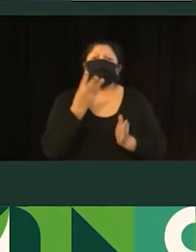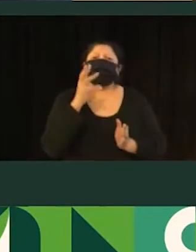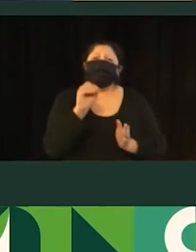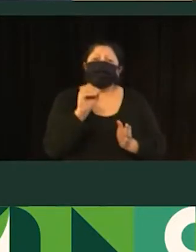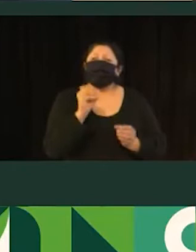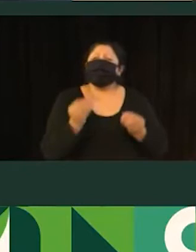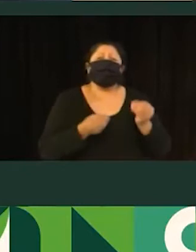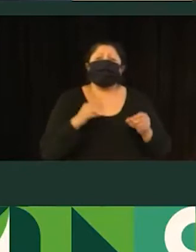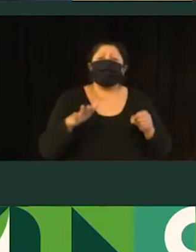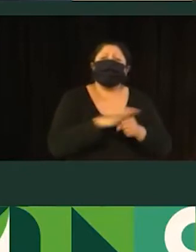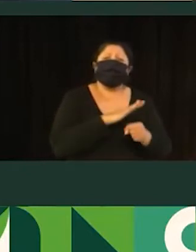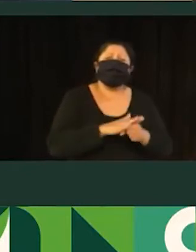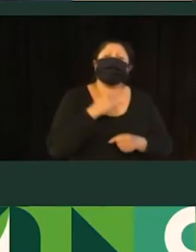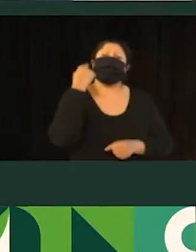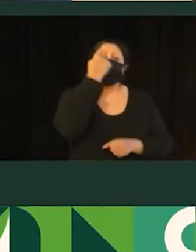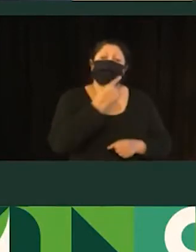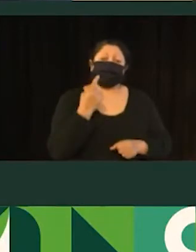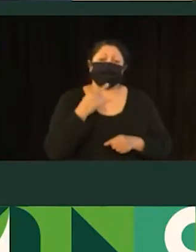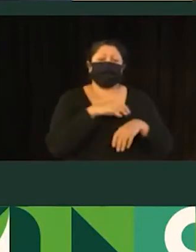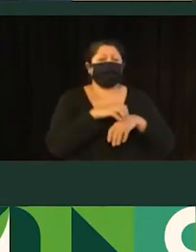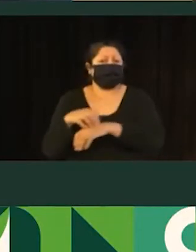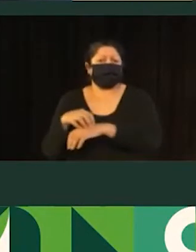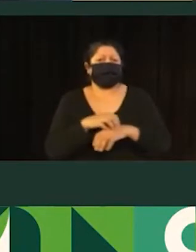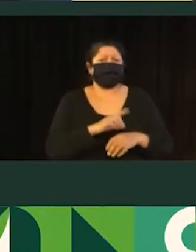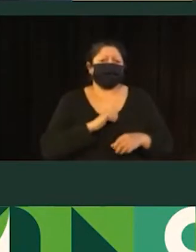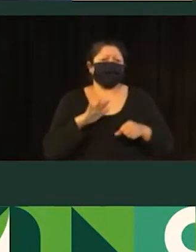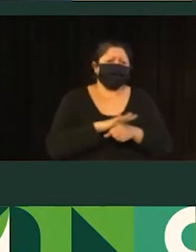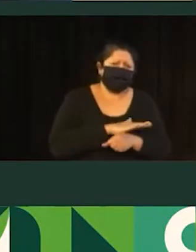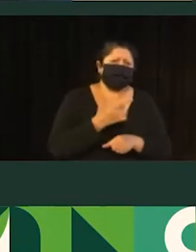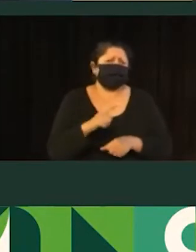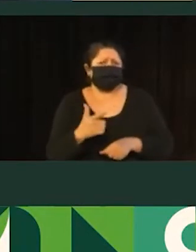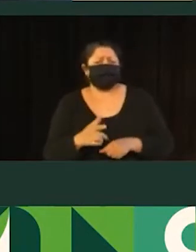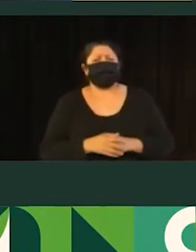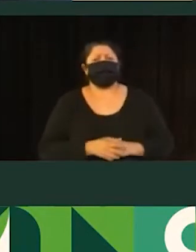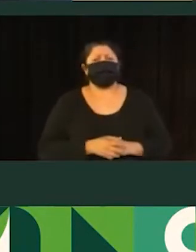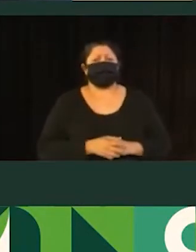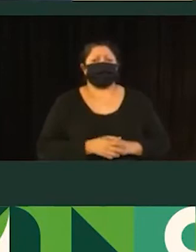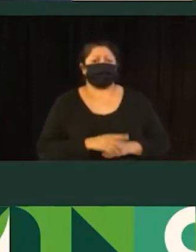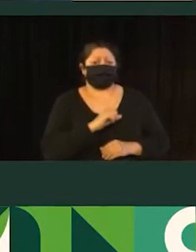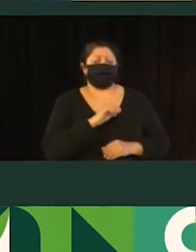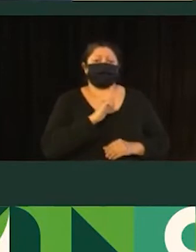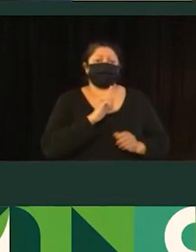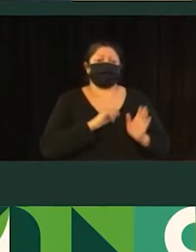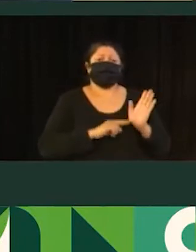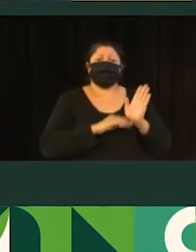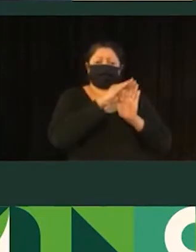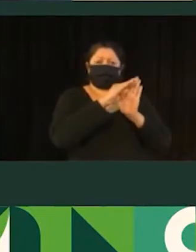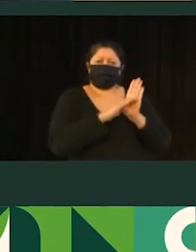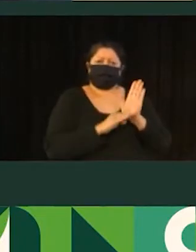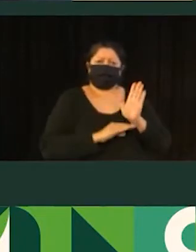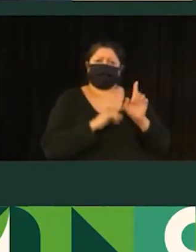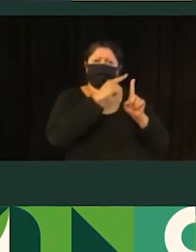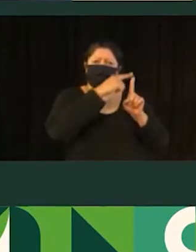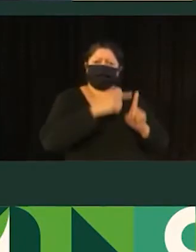é a ocupação veicular que estava acontecendo nessas linhas. Então, aqui tem o grau, como é feita essa pesquisa. Então,